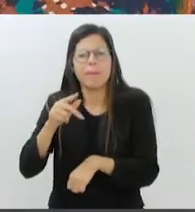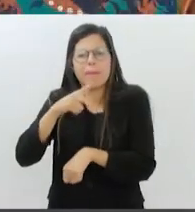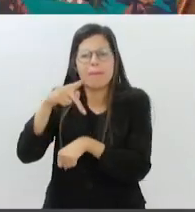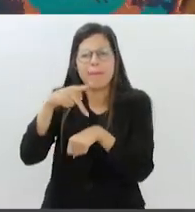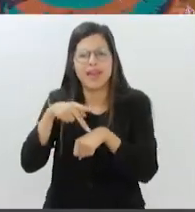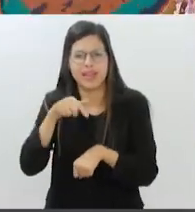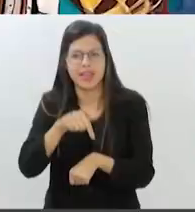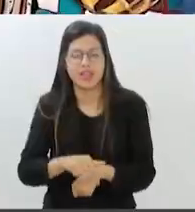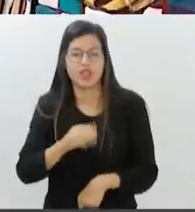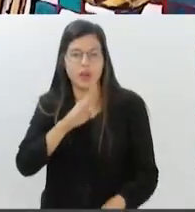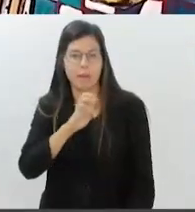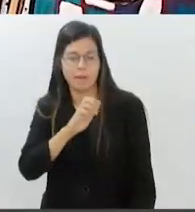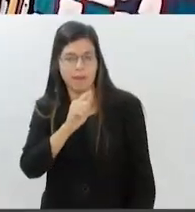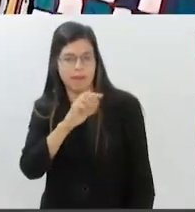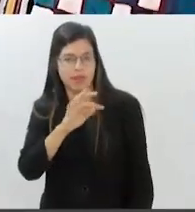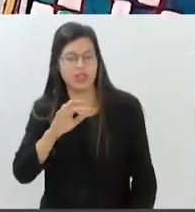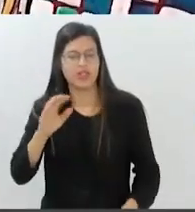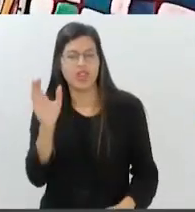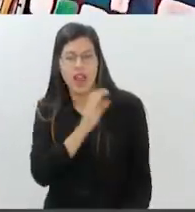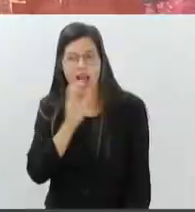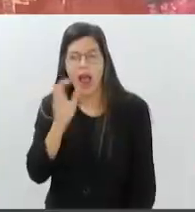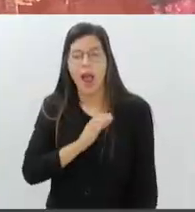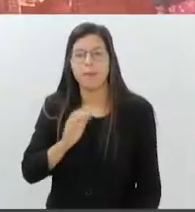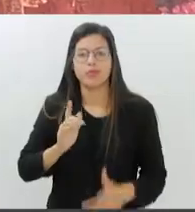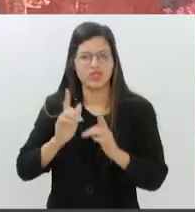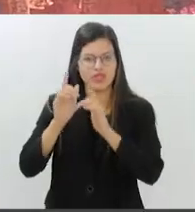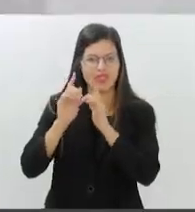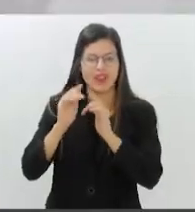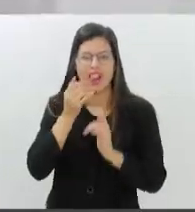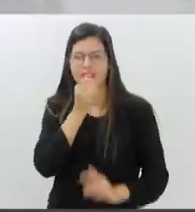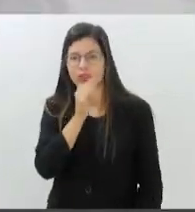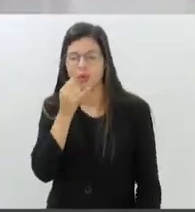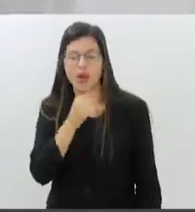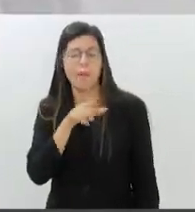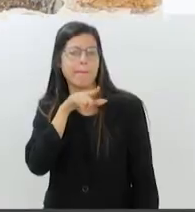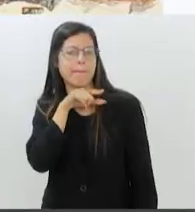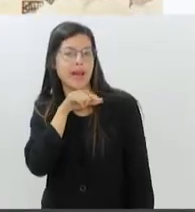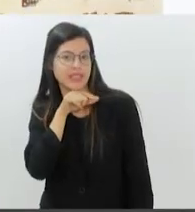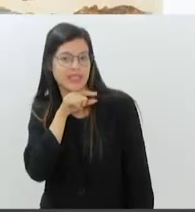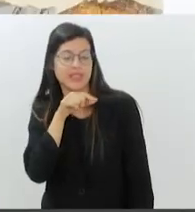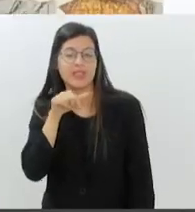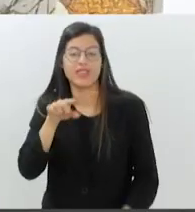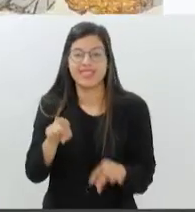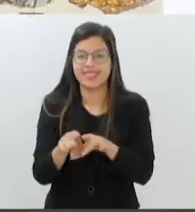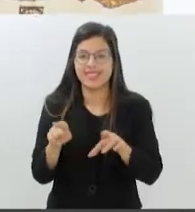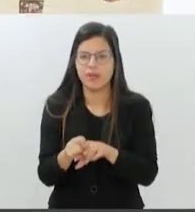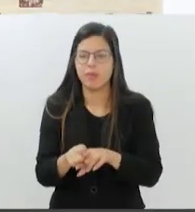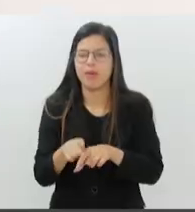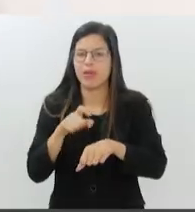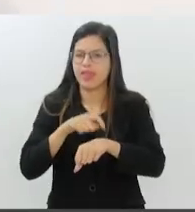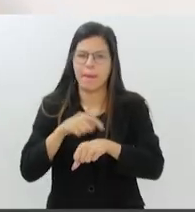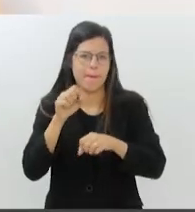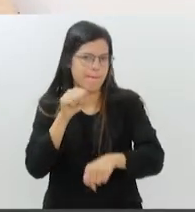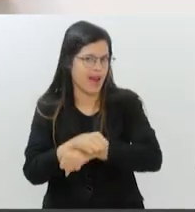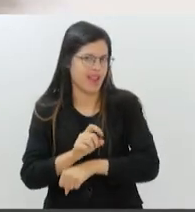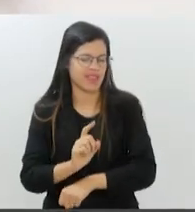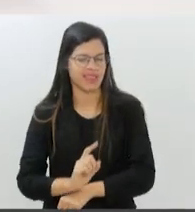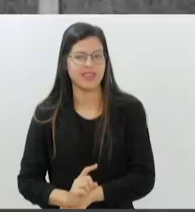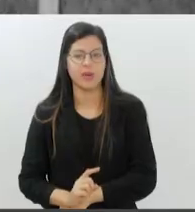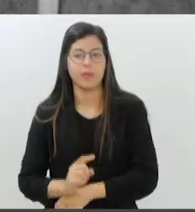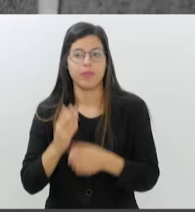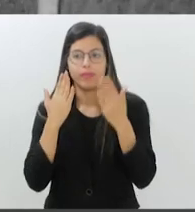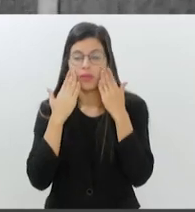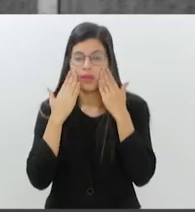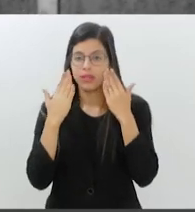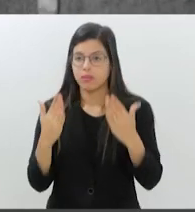acelerado, diversões eletrônicas, pássaros na garganta e o tempo não para. A exposição exibe também